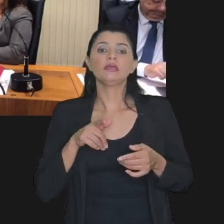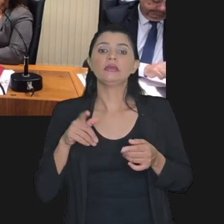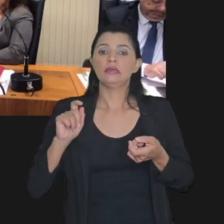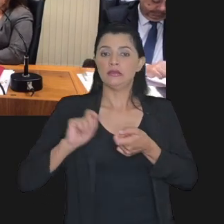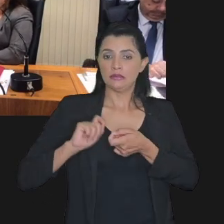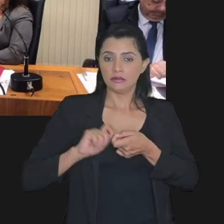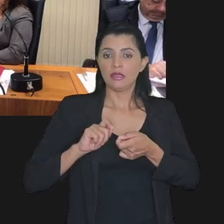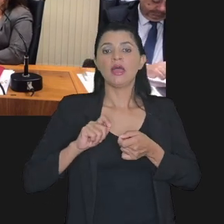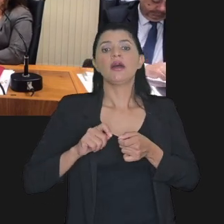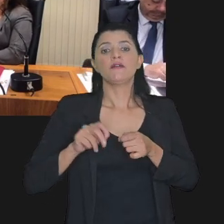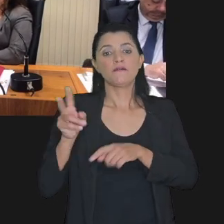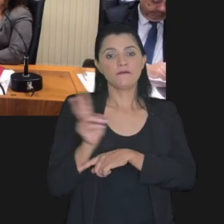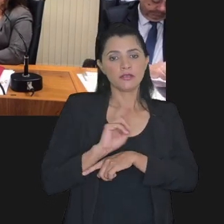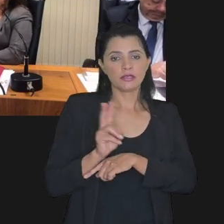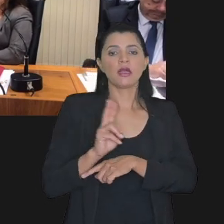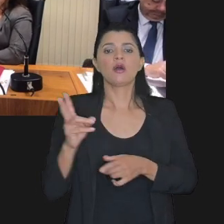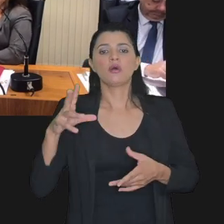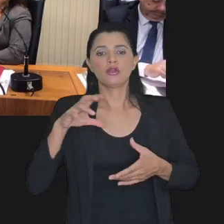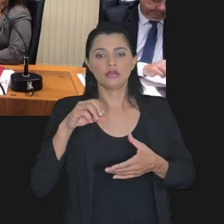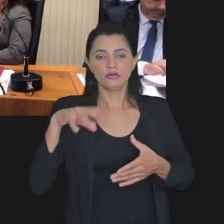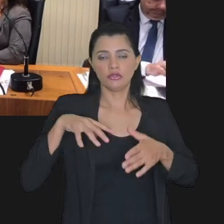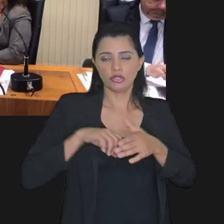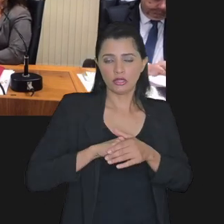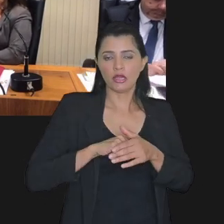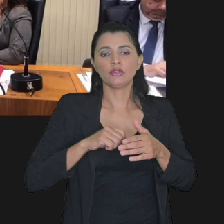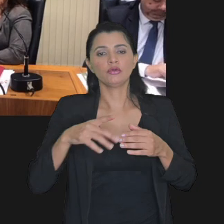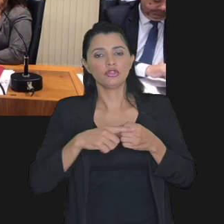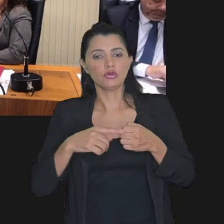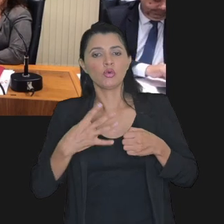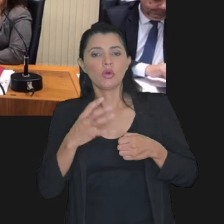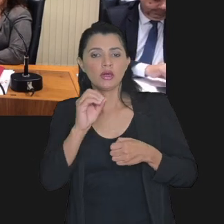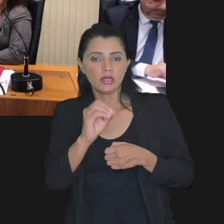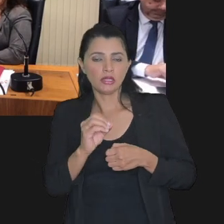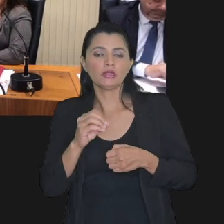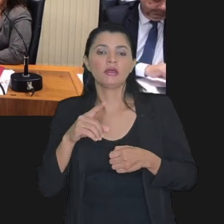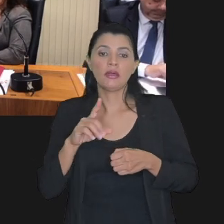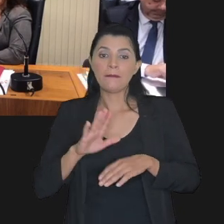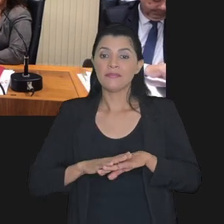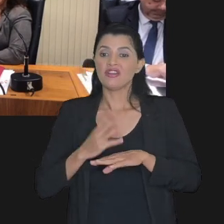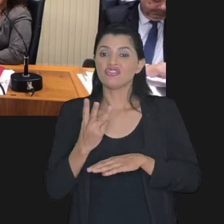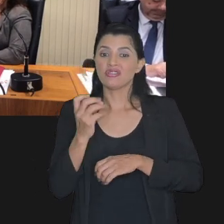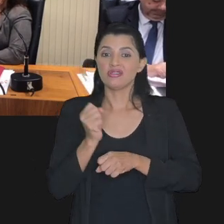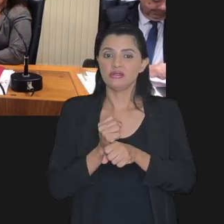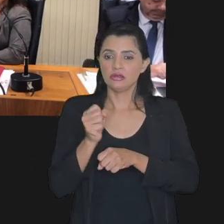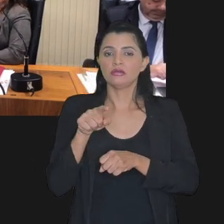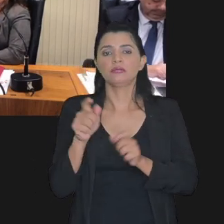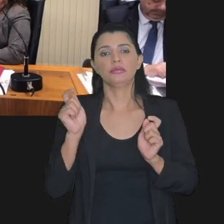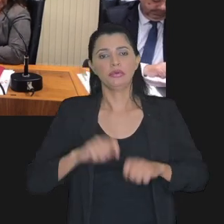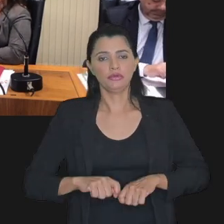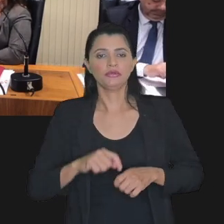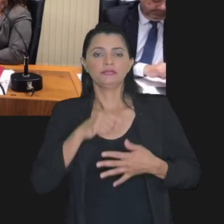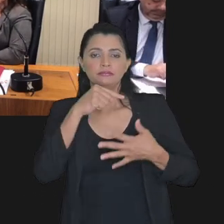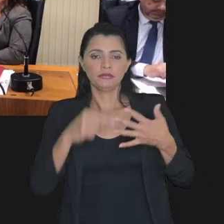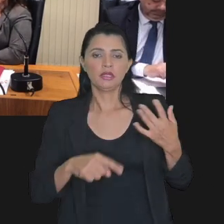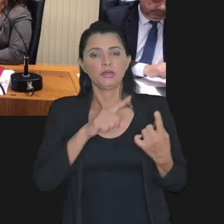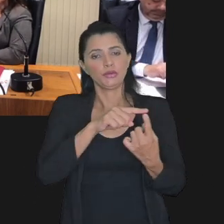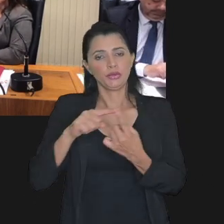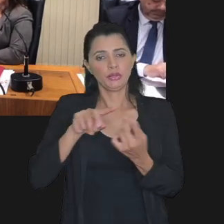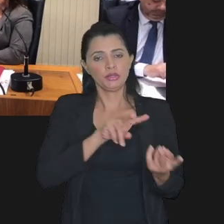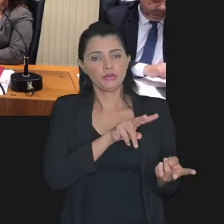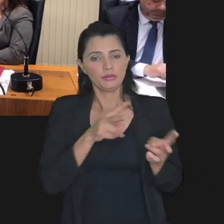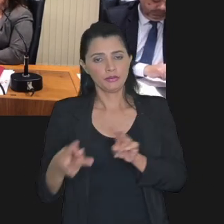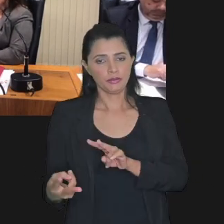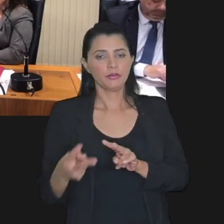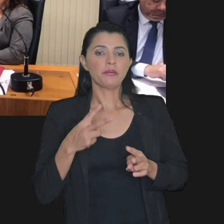fiscais de FGTS arquivadas no artigo 40 da lei 6830 há mais de 3 anos essas são as modalidades de